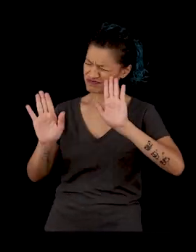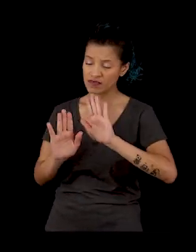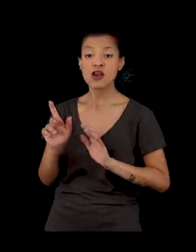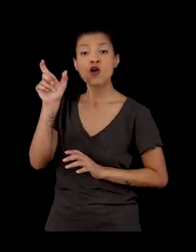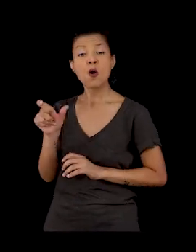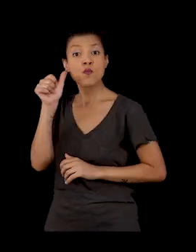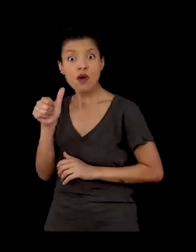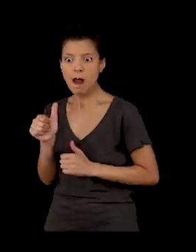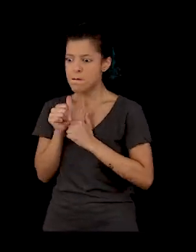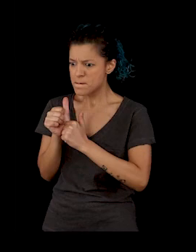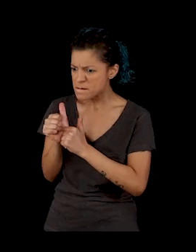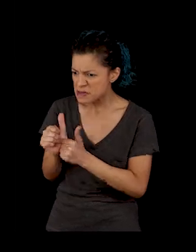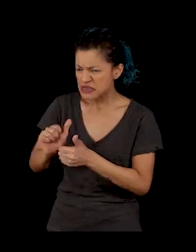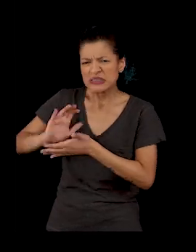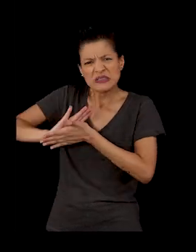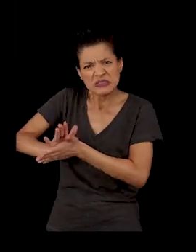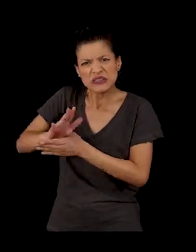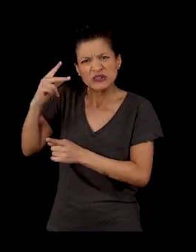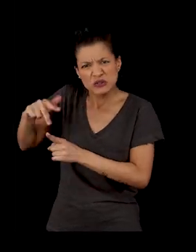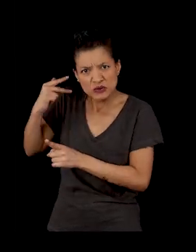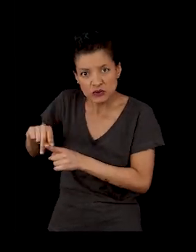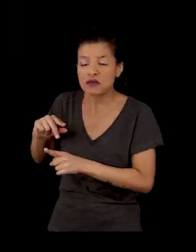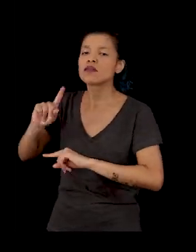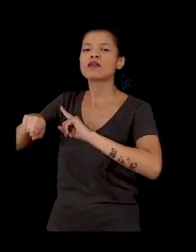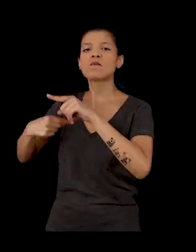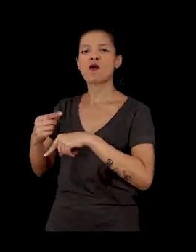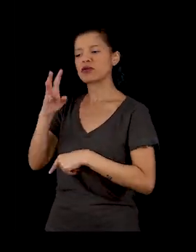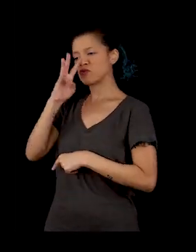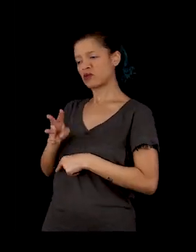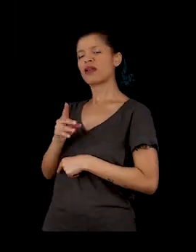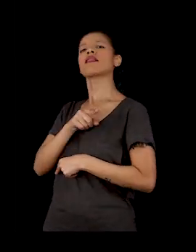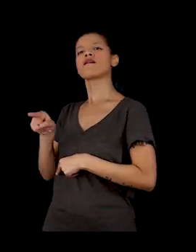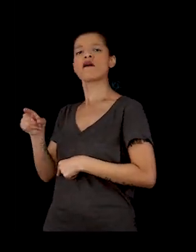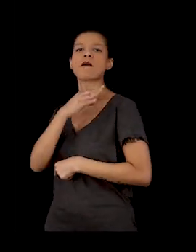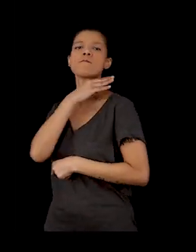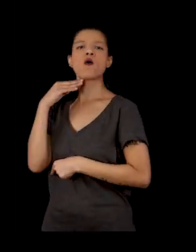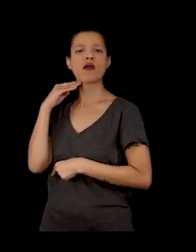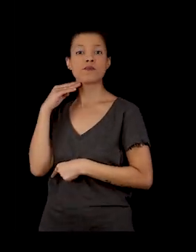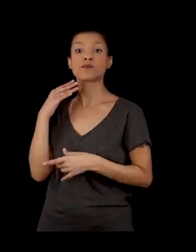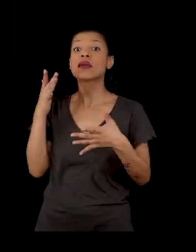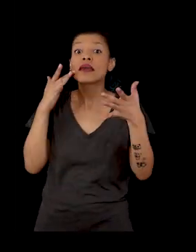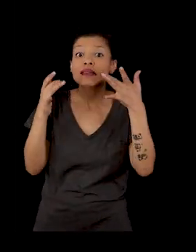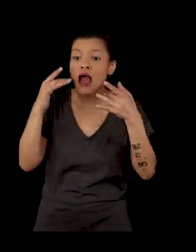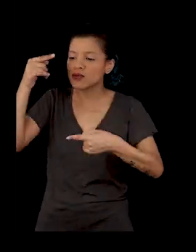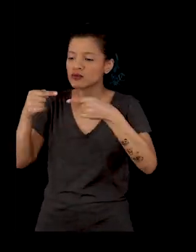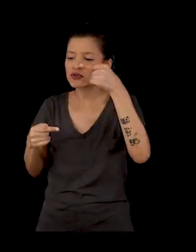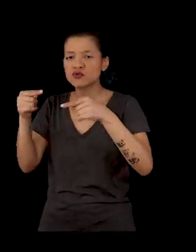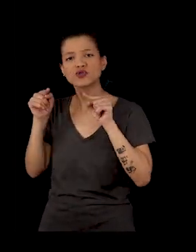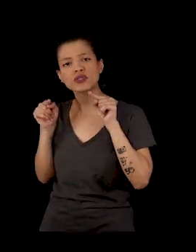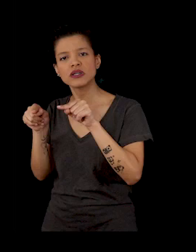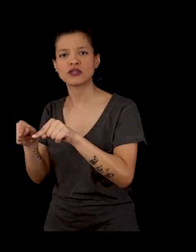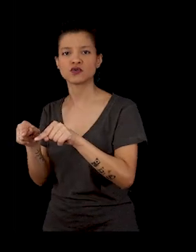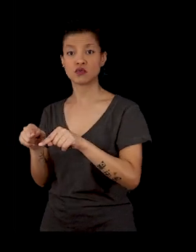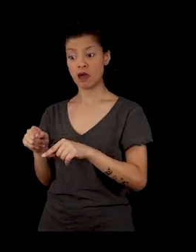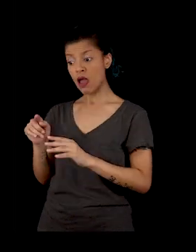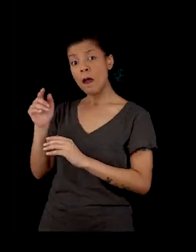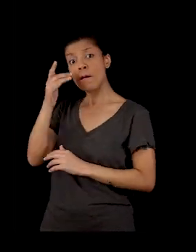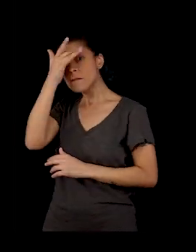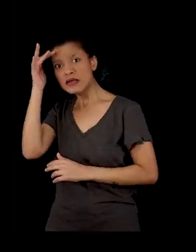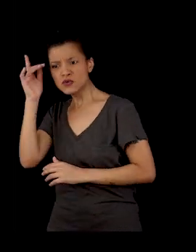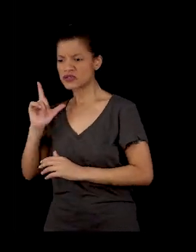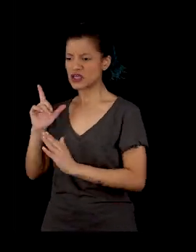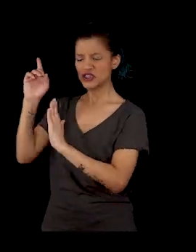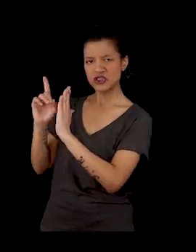e condenada à morte. É isto que eu discuto na peça, o direito, sobretudo, de pessoas,